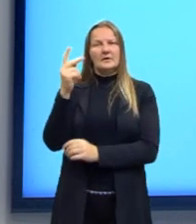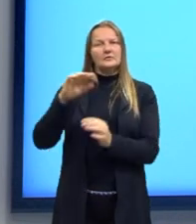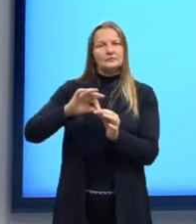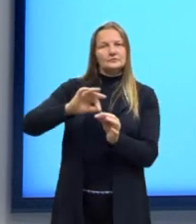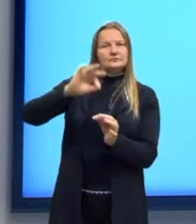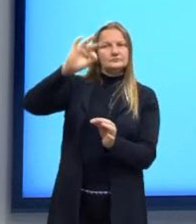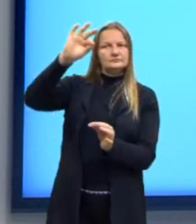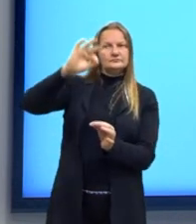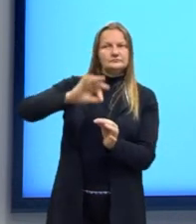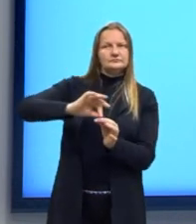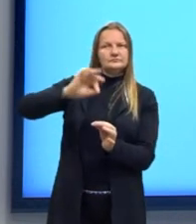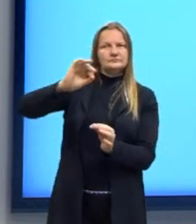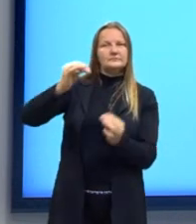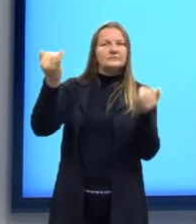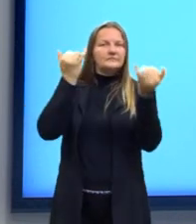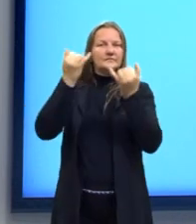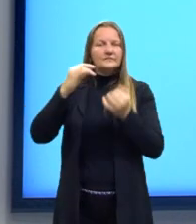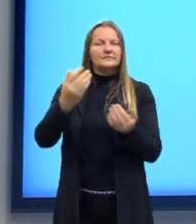enunciado nos trouxe.